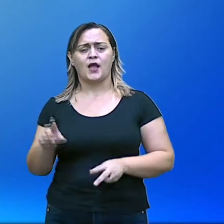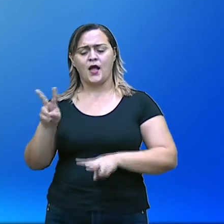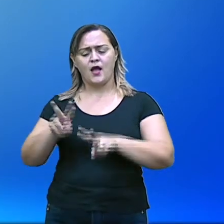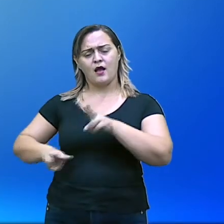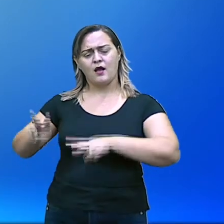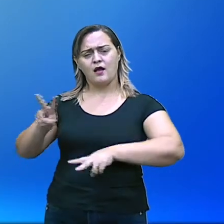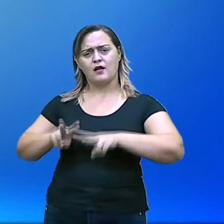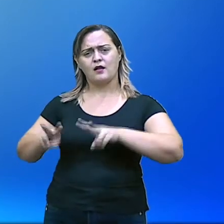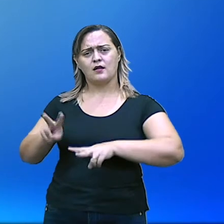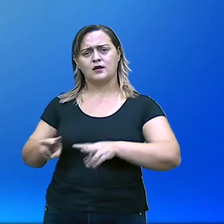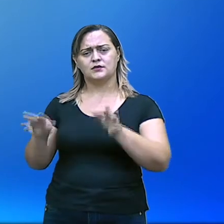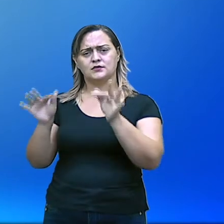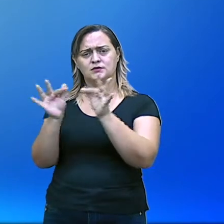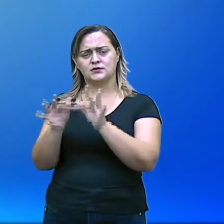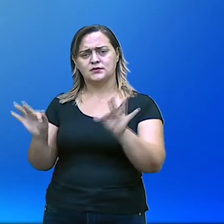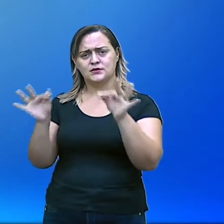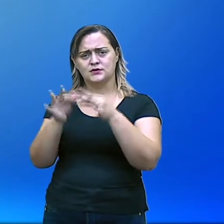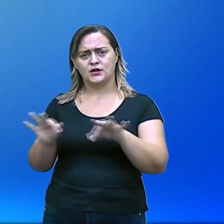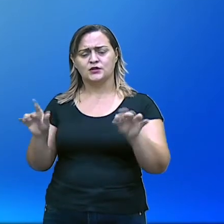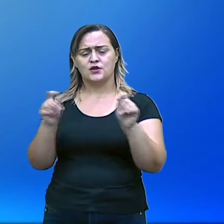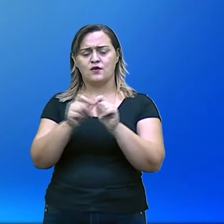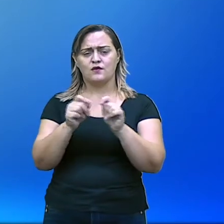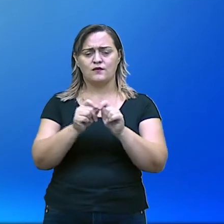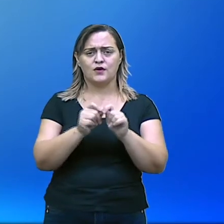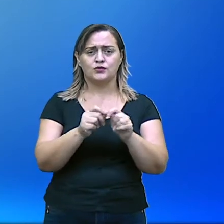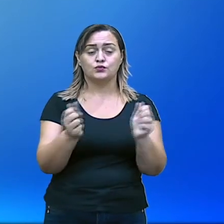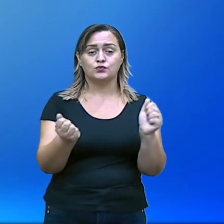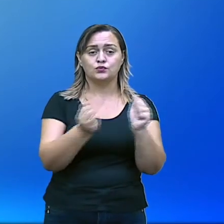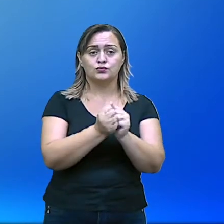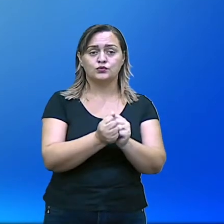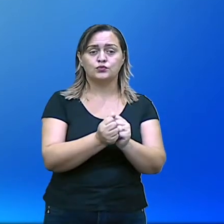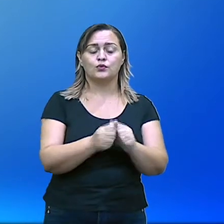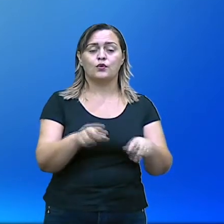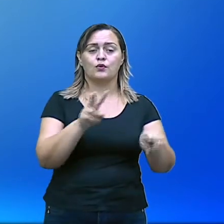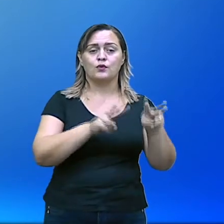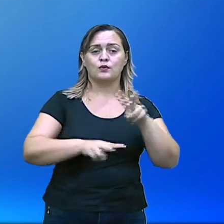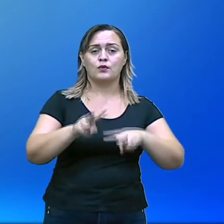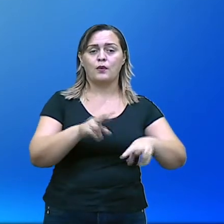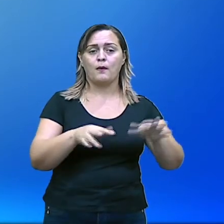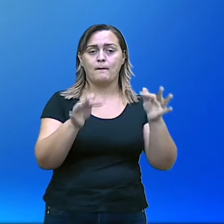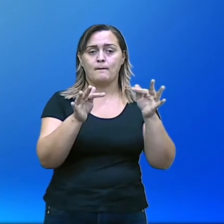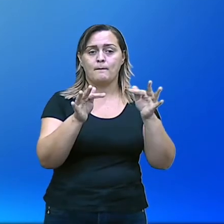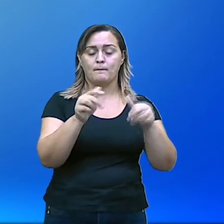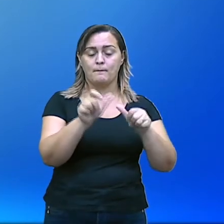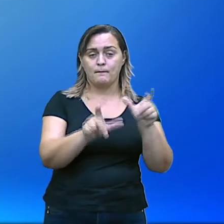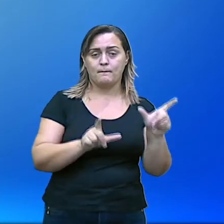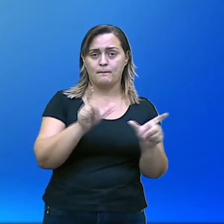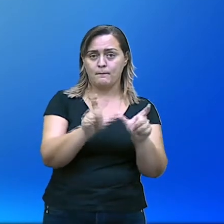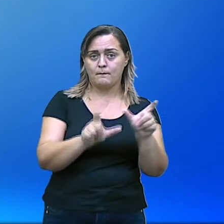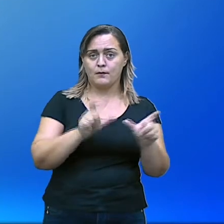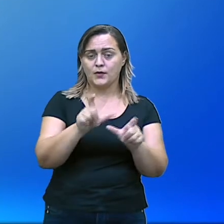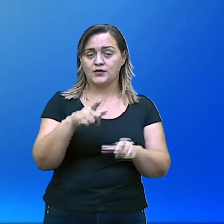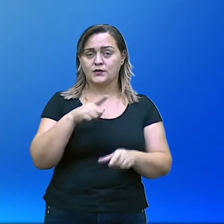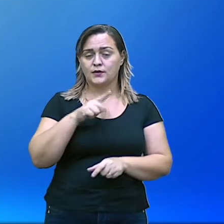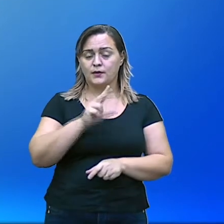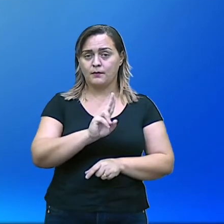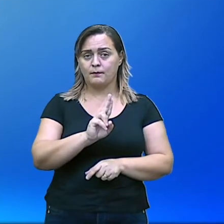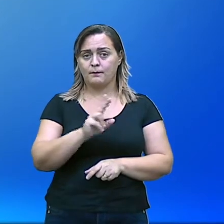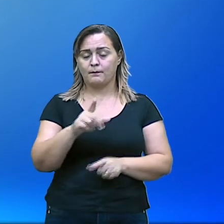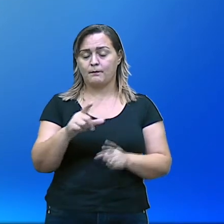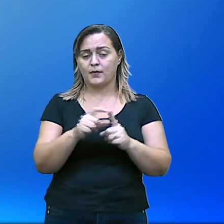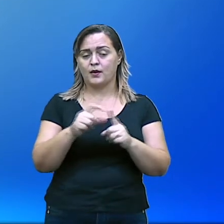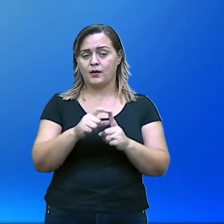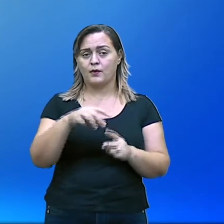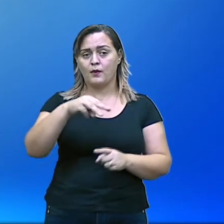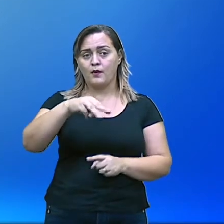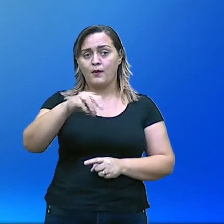feita junto com a morfológica, qual que é o nome que ela recebe? Morfossintática. Não se esqueçam, tá? Porque